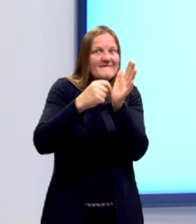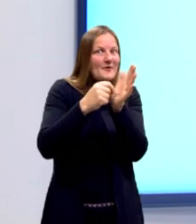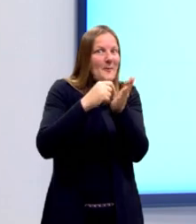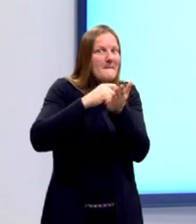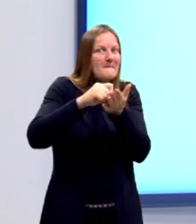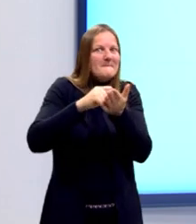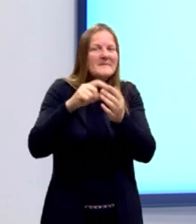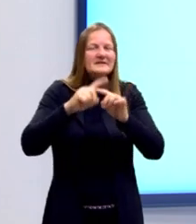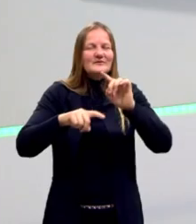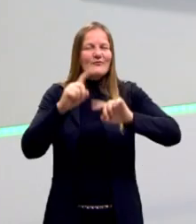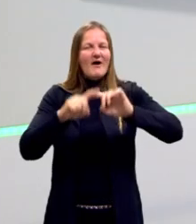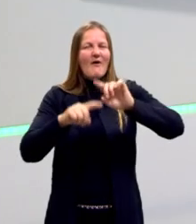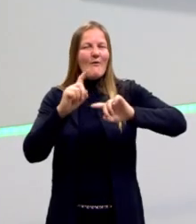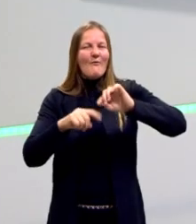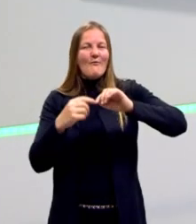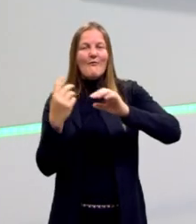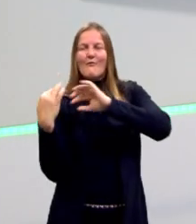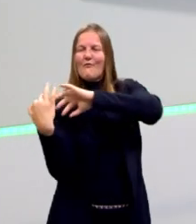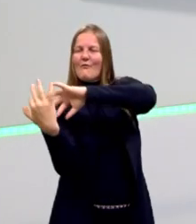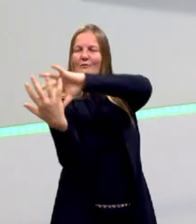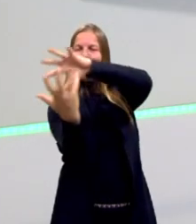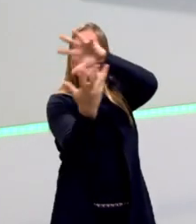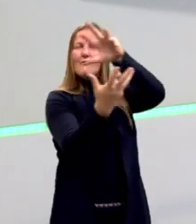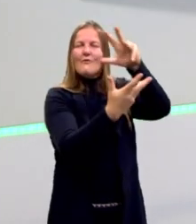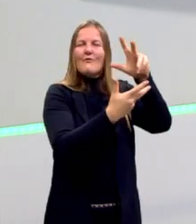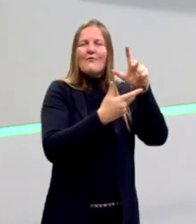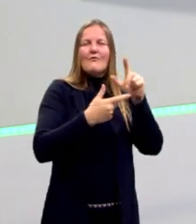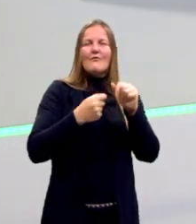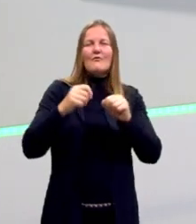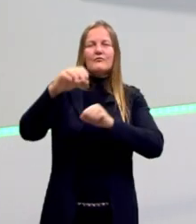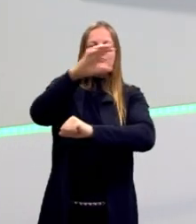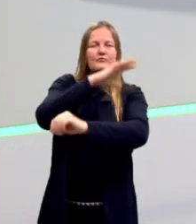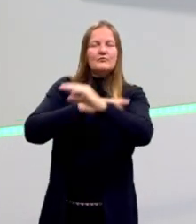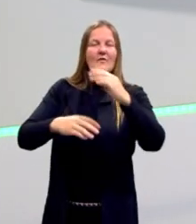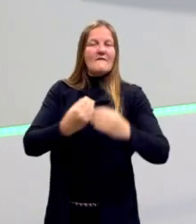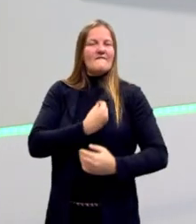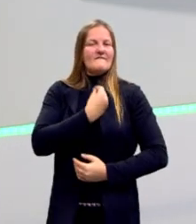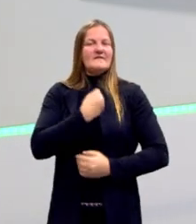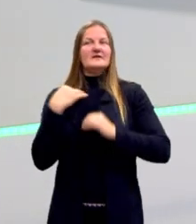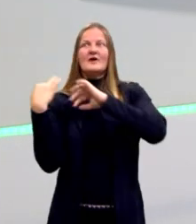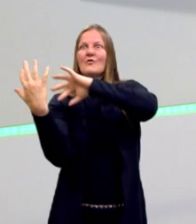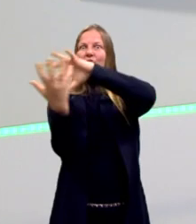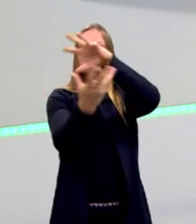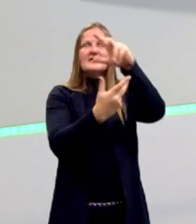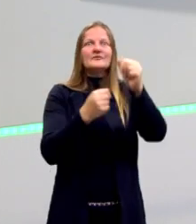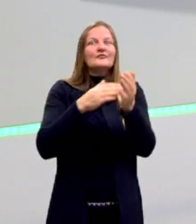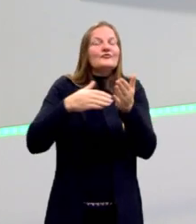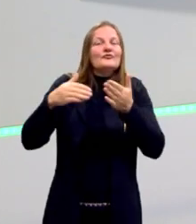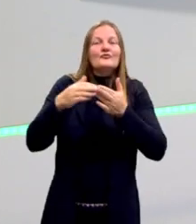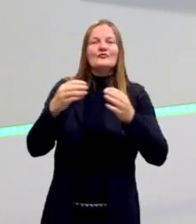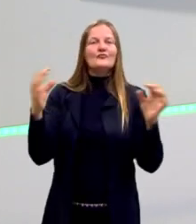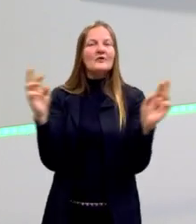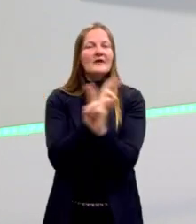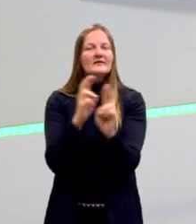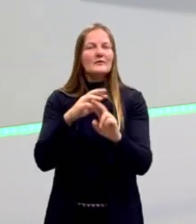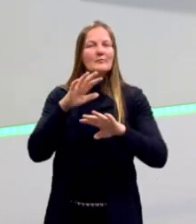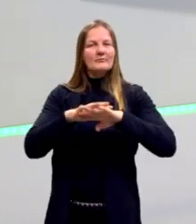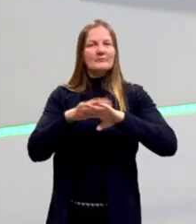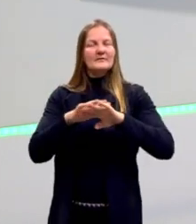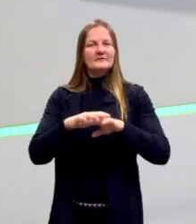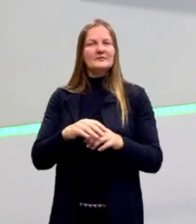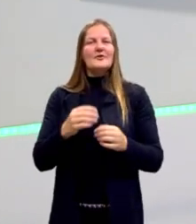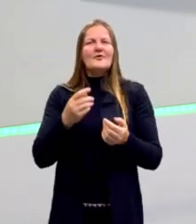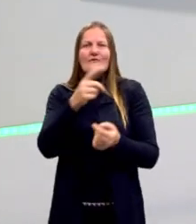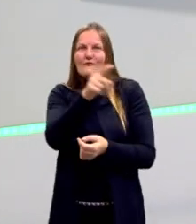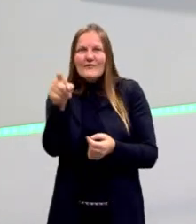bem pitagórico, relacionando ali a vida, o universo, com a matemática. Conto